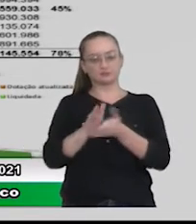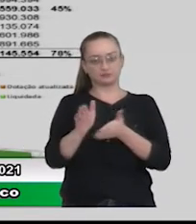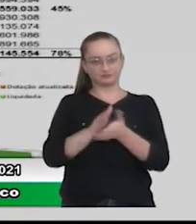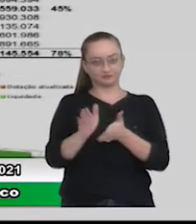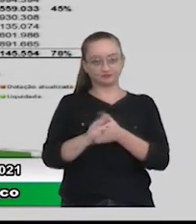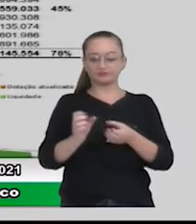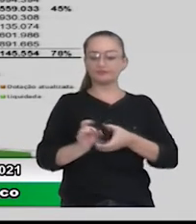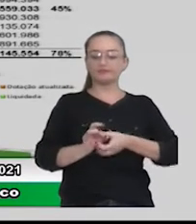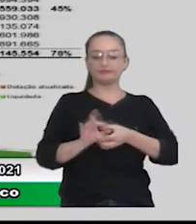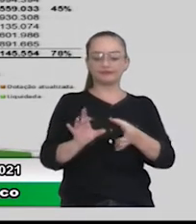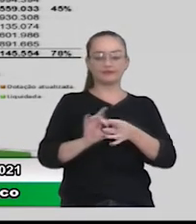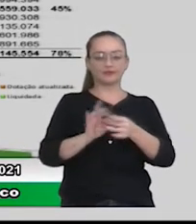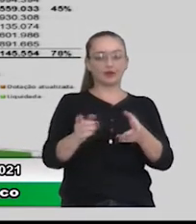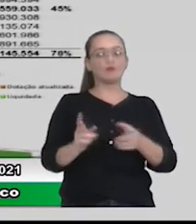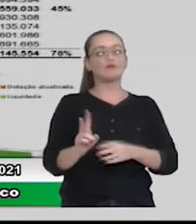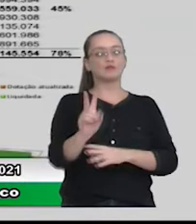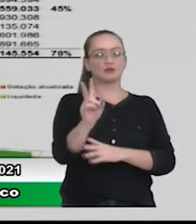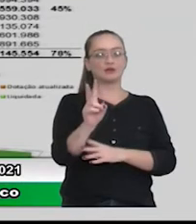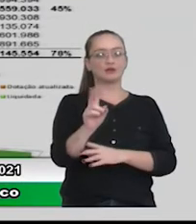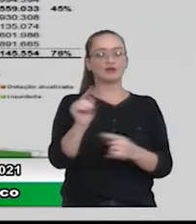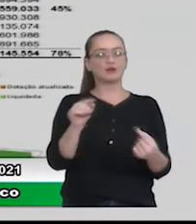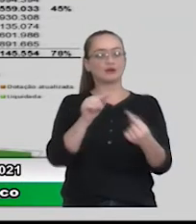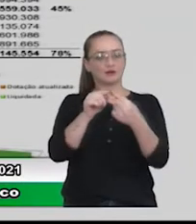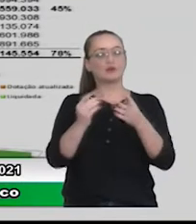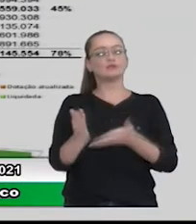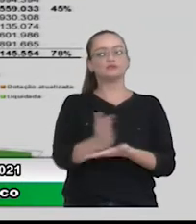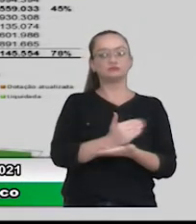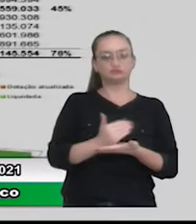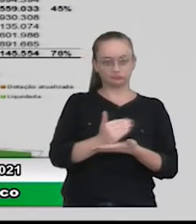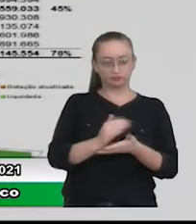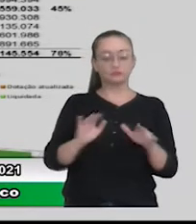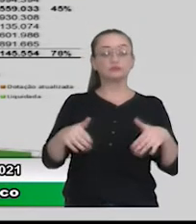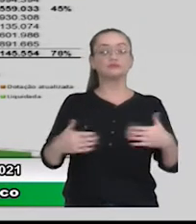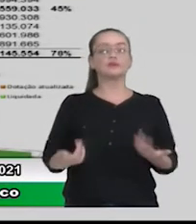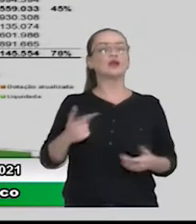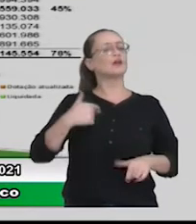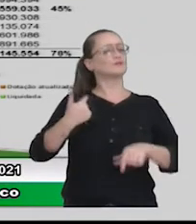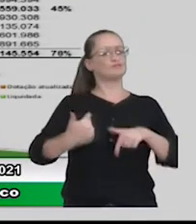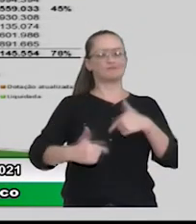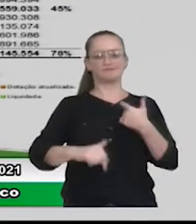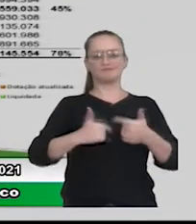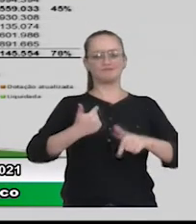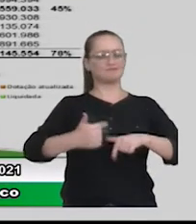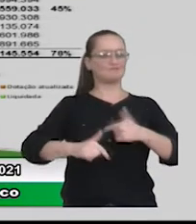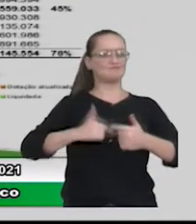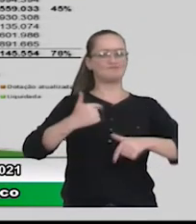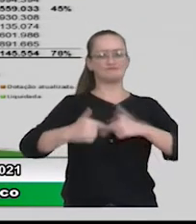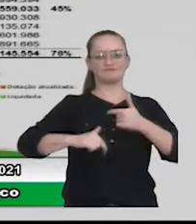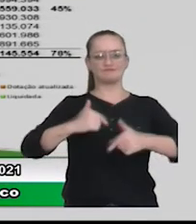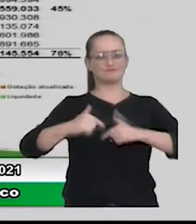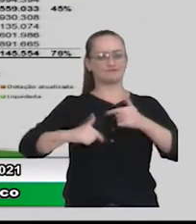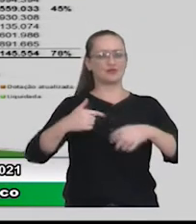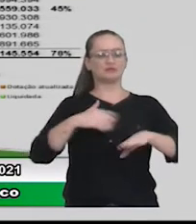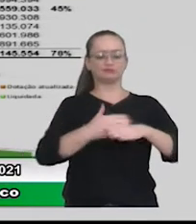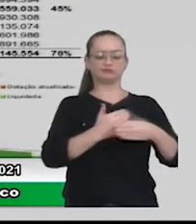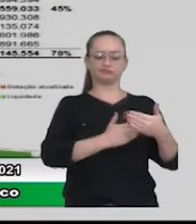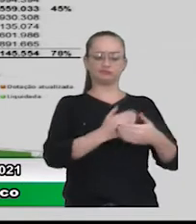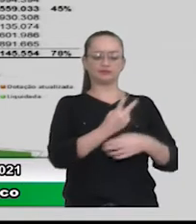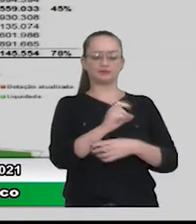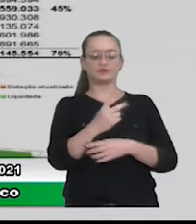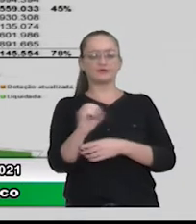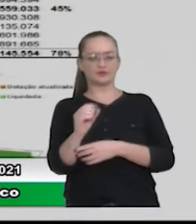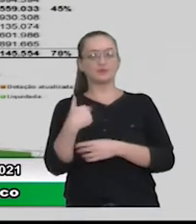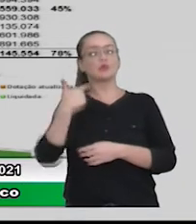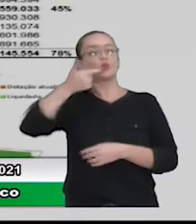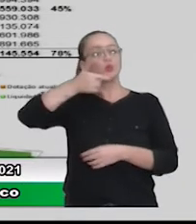iam sendo liberados alguns valores de acordo com a arrecadação. Então, sim, foi um trabalho muito grande no exercício de 2020 para a gente